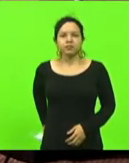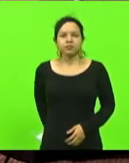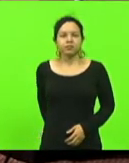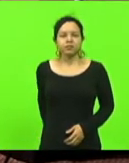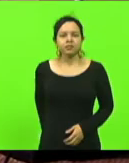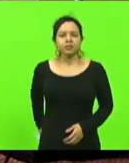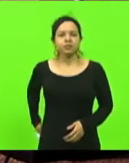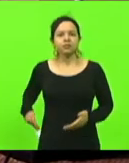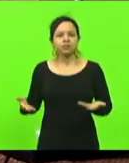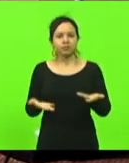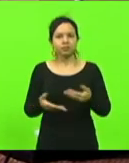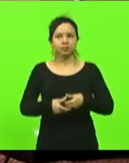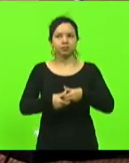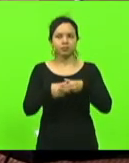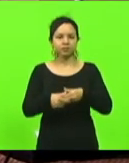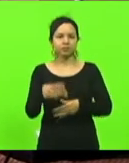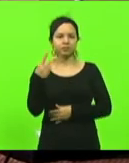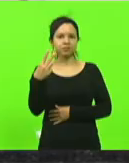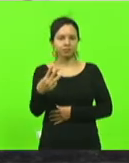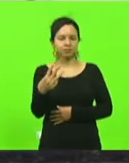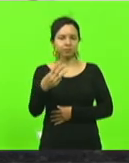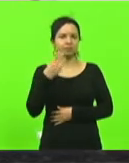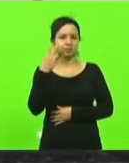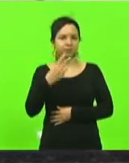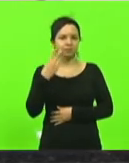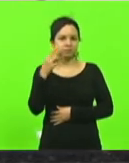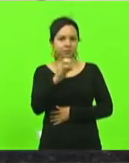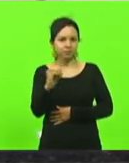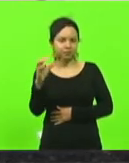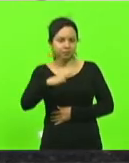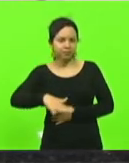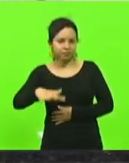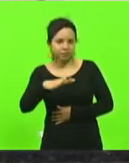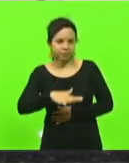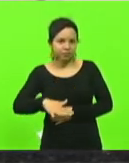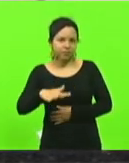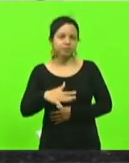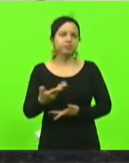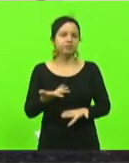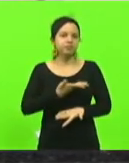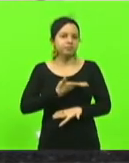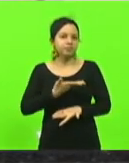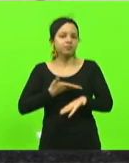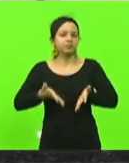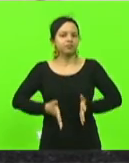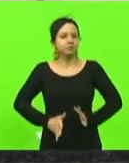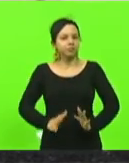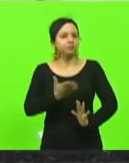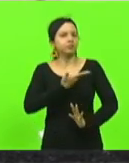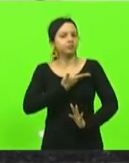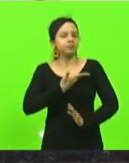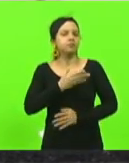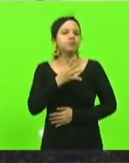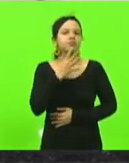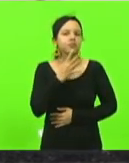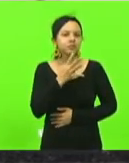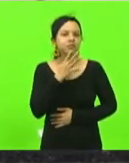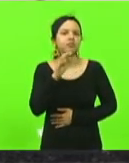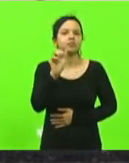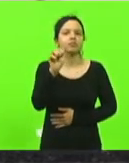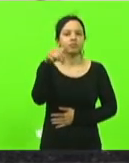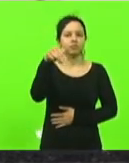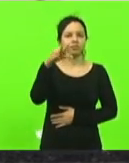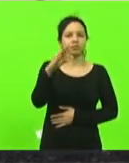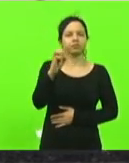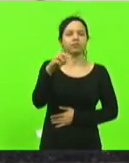em especial porque são lá de Nova Itaberaba onde eu nasci e que o amigo também os conhece Antônio Flores do PL